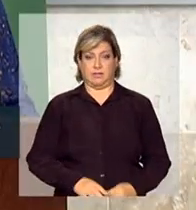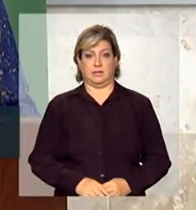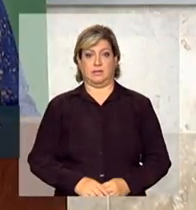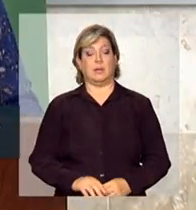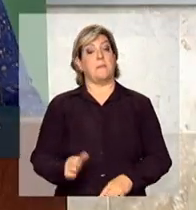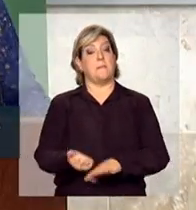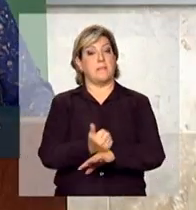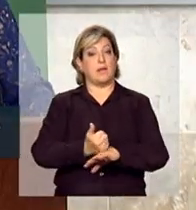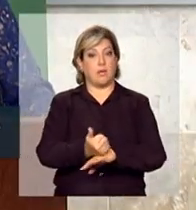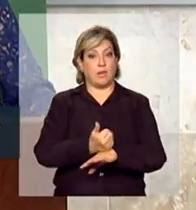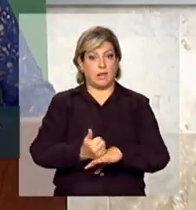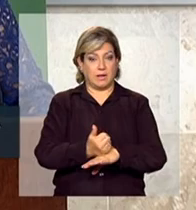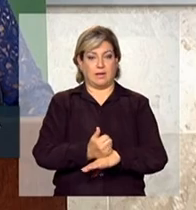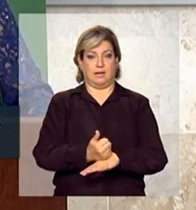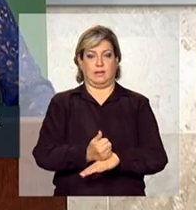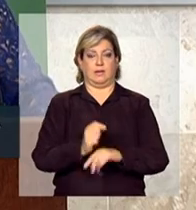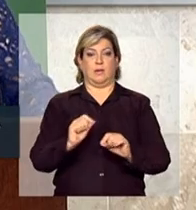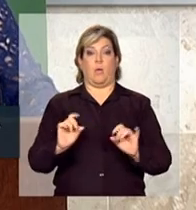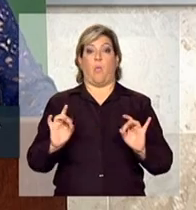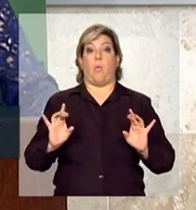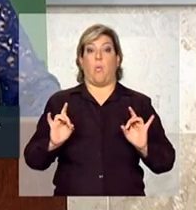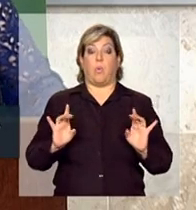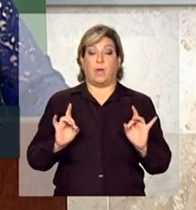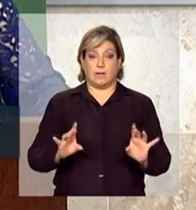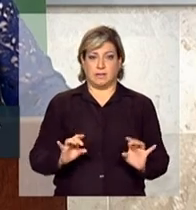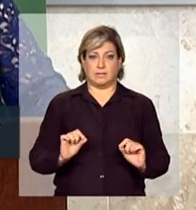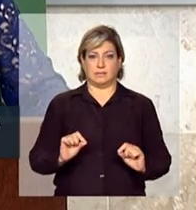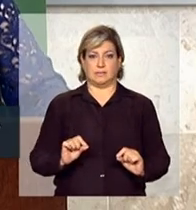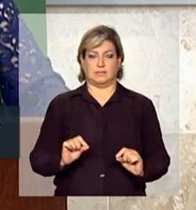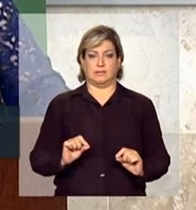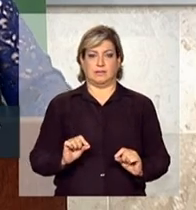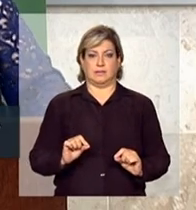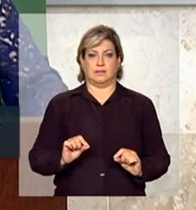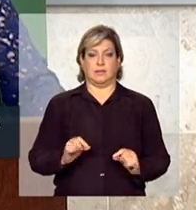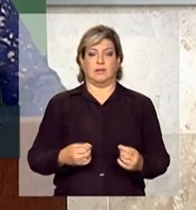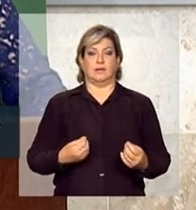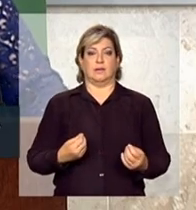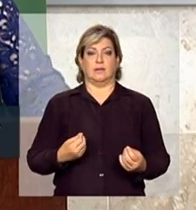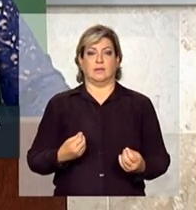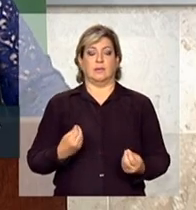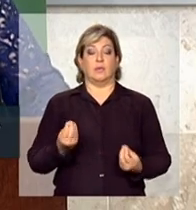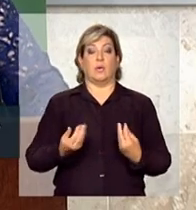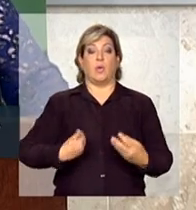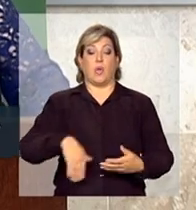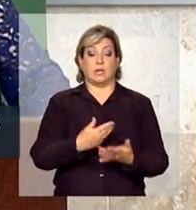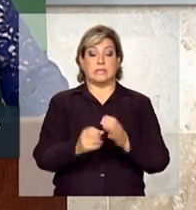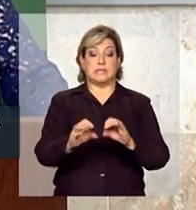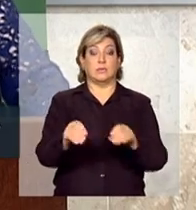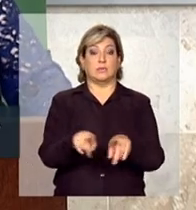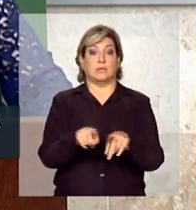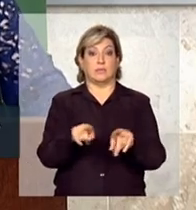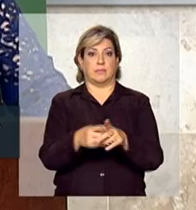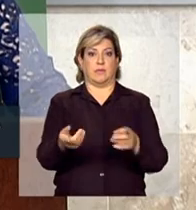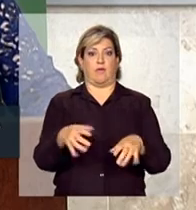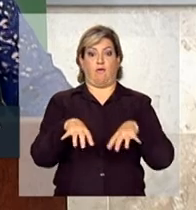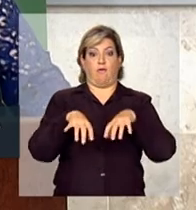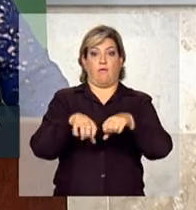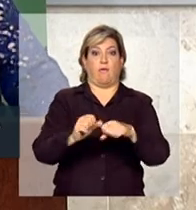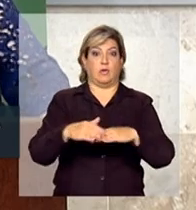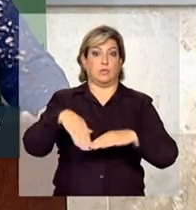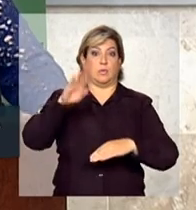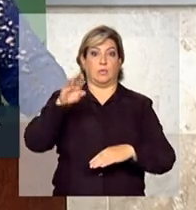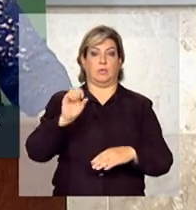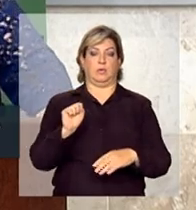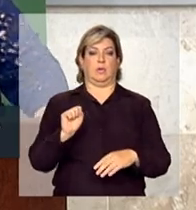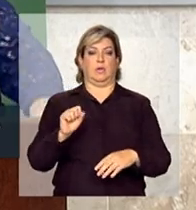melhorar a qualidade do nosso ensino superior, da nossa pós